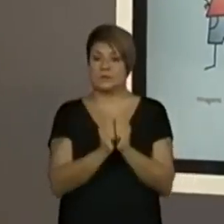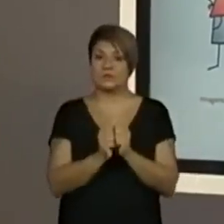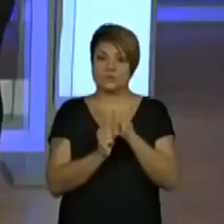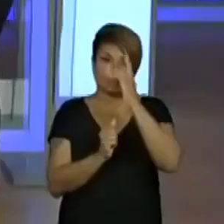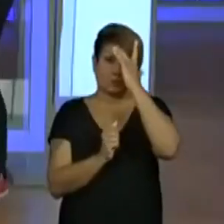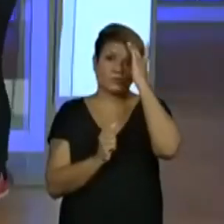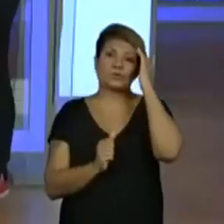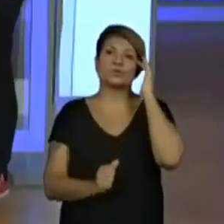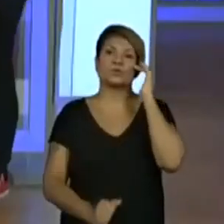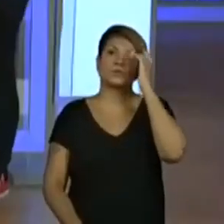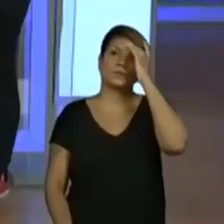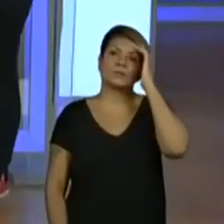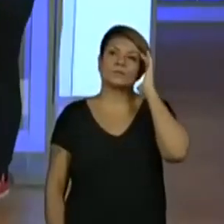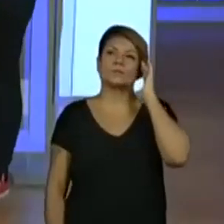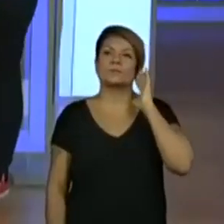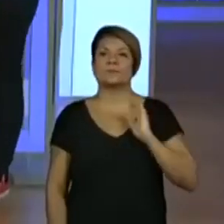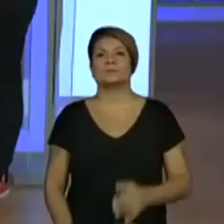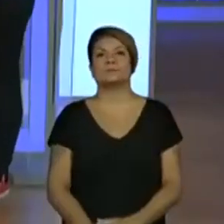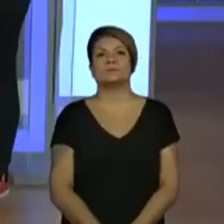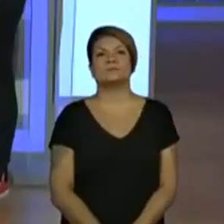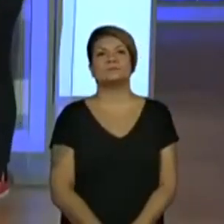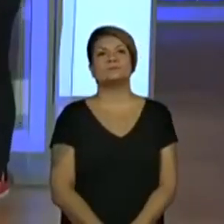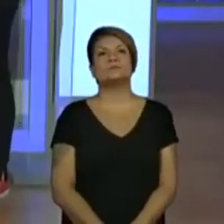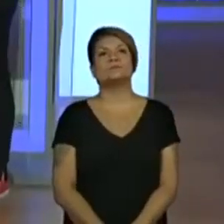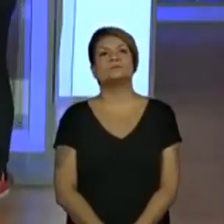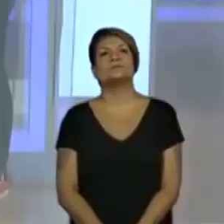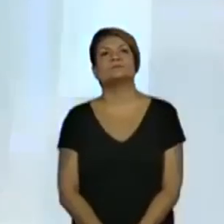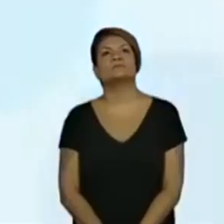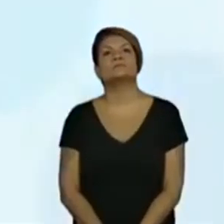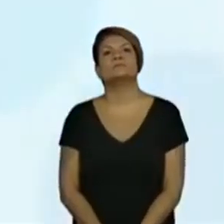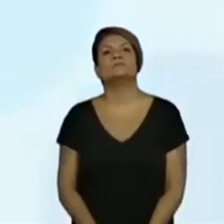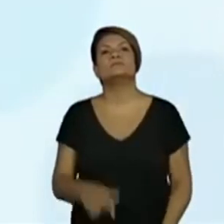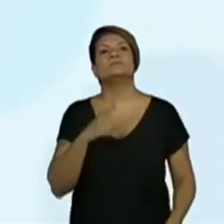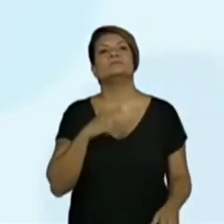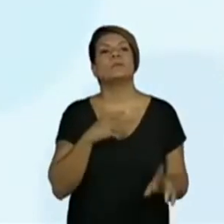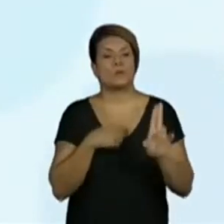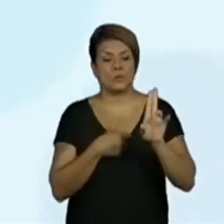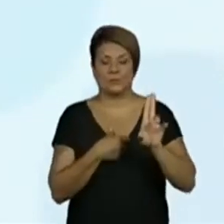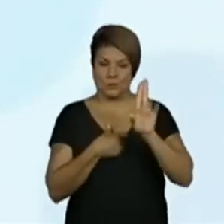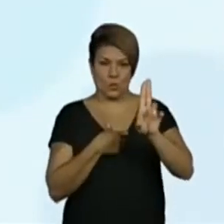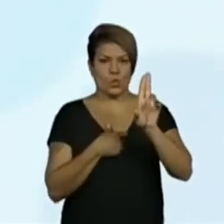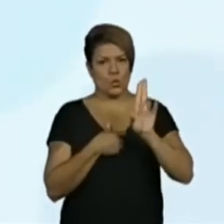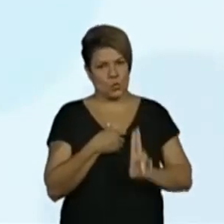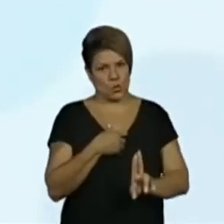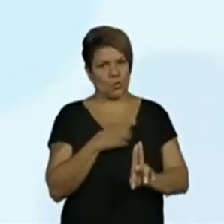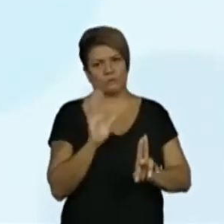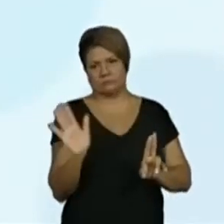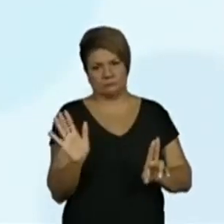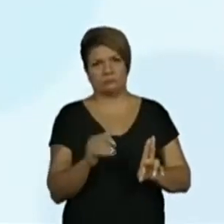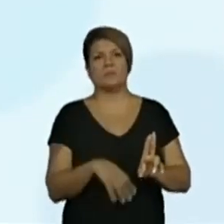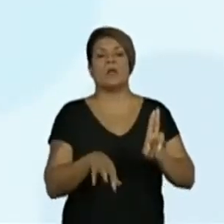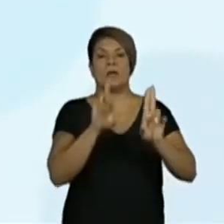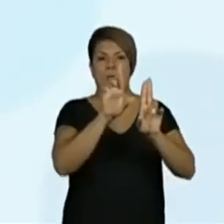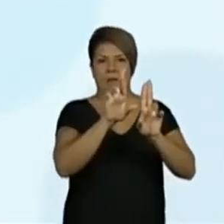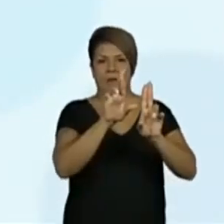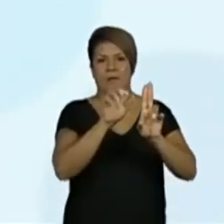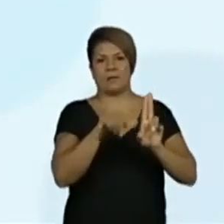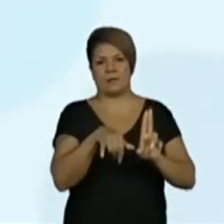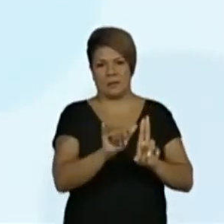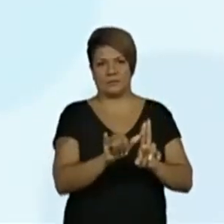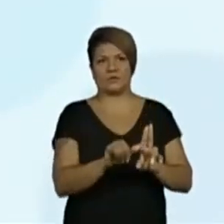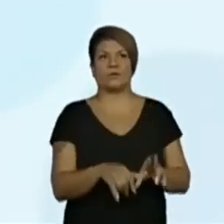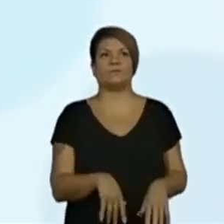a aula. Vamos lá. Eu tenho a letra U. Aqui eu tenho um R. Aqui eu tenho um Y. Vamos dar uma olhadinha no nosso alfabeto?